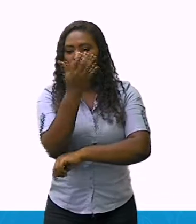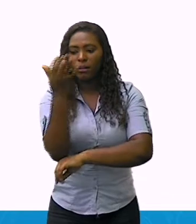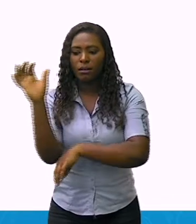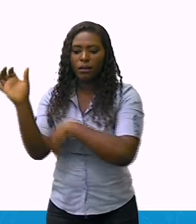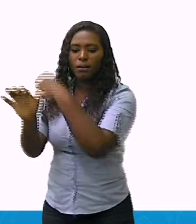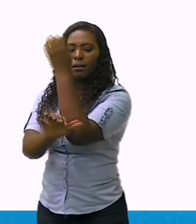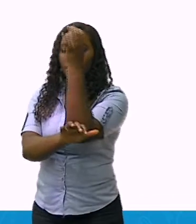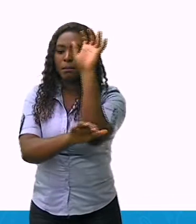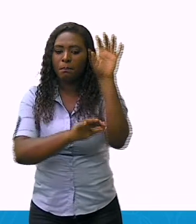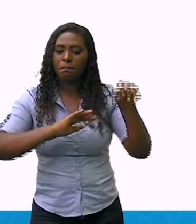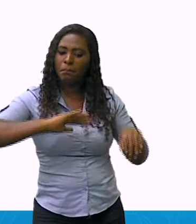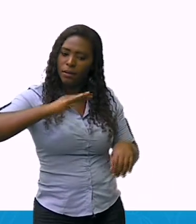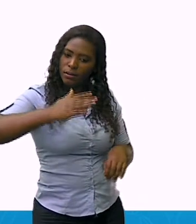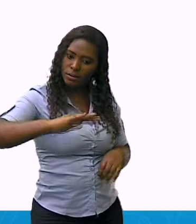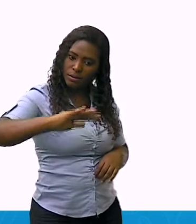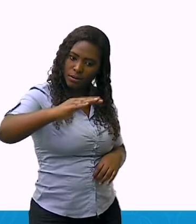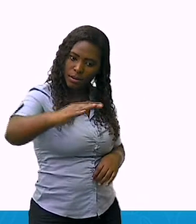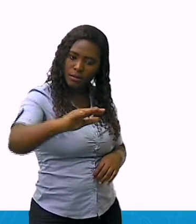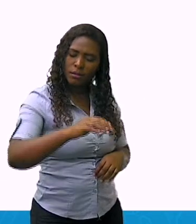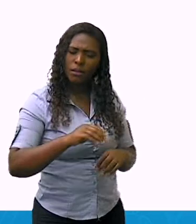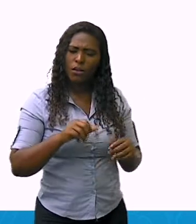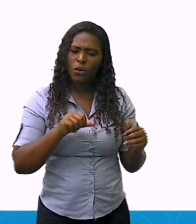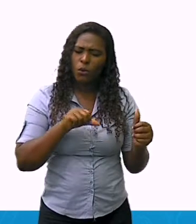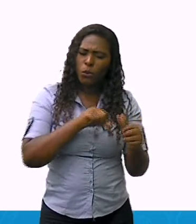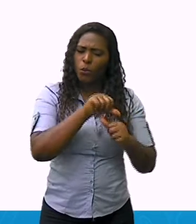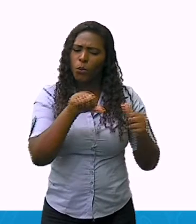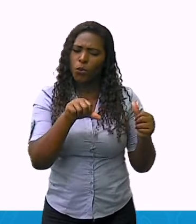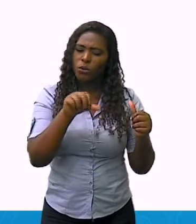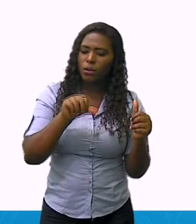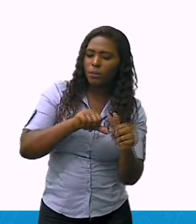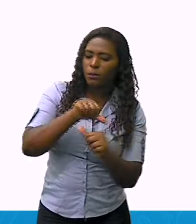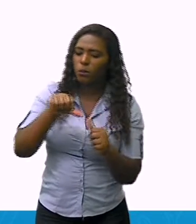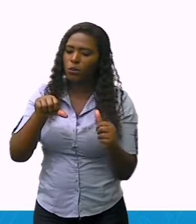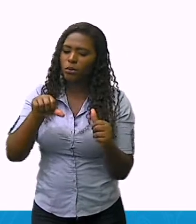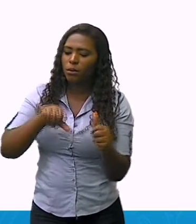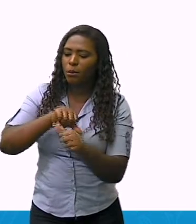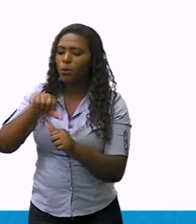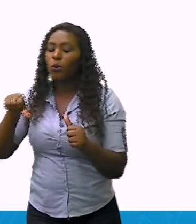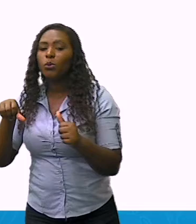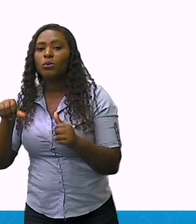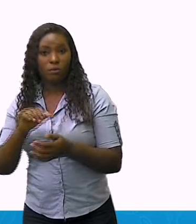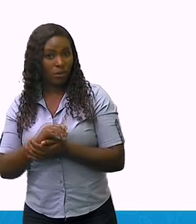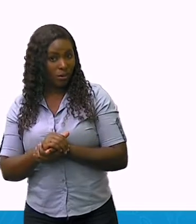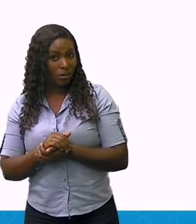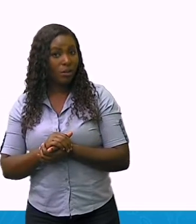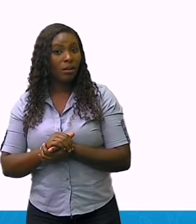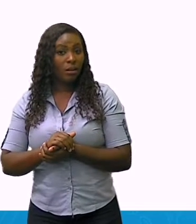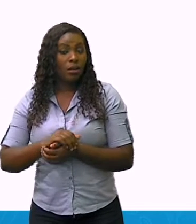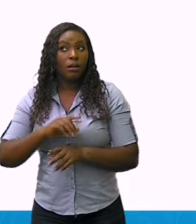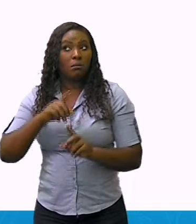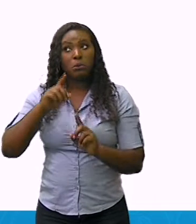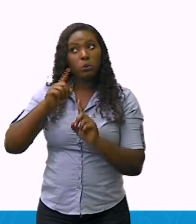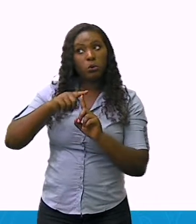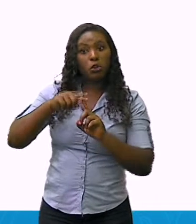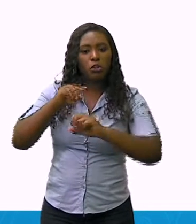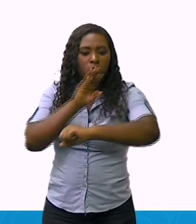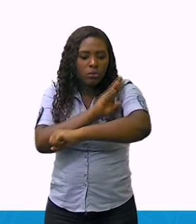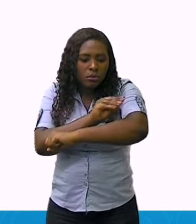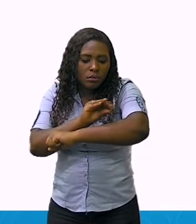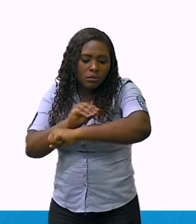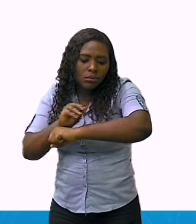de transformações, as relações entre o relevo, os tipos de solo, o